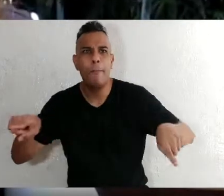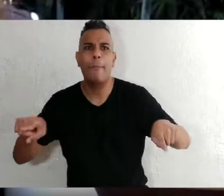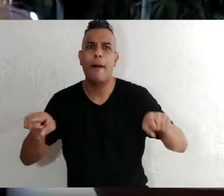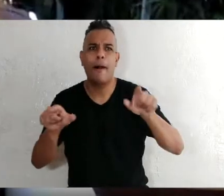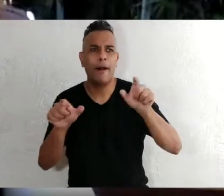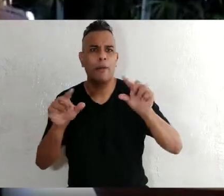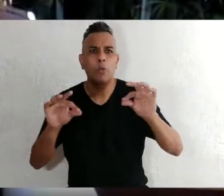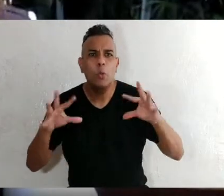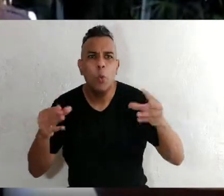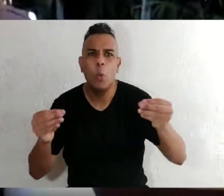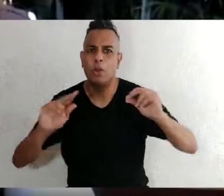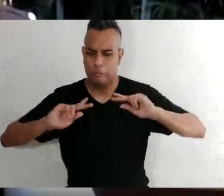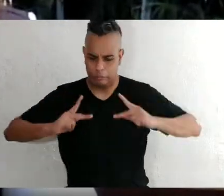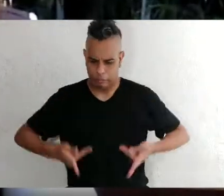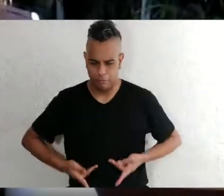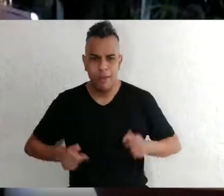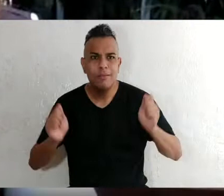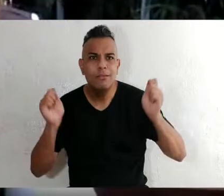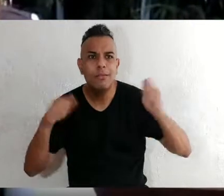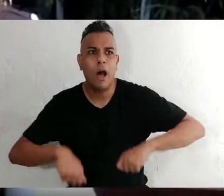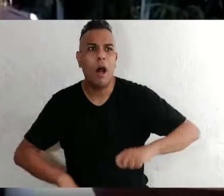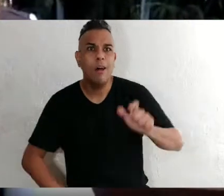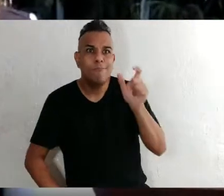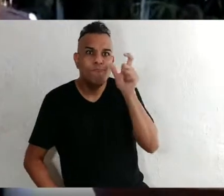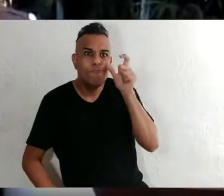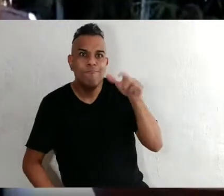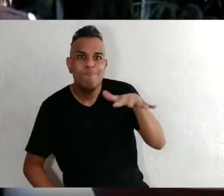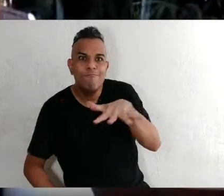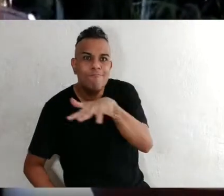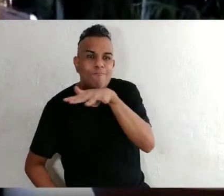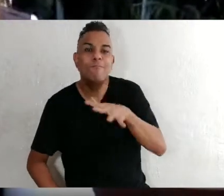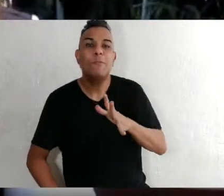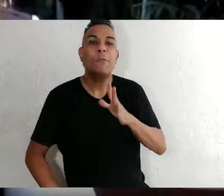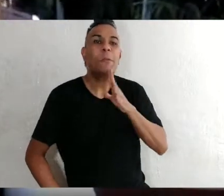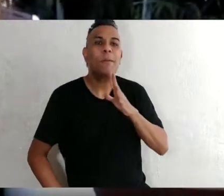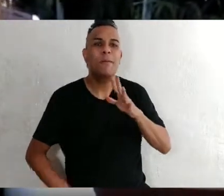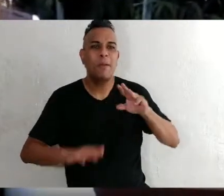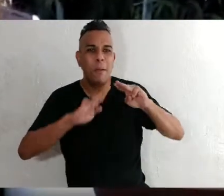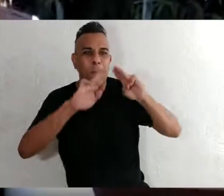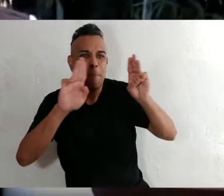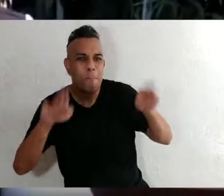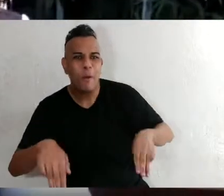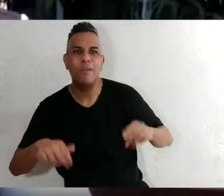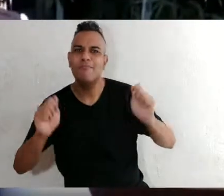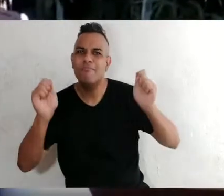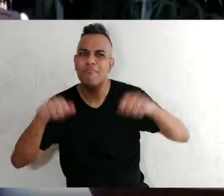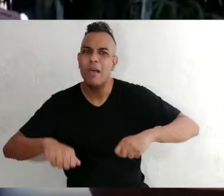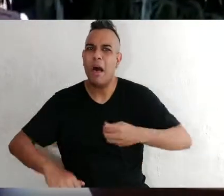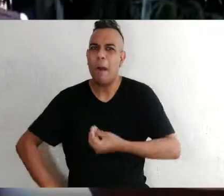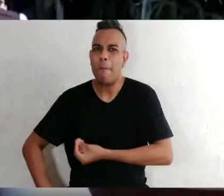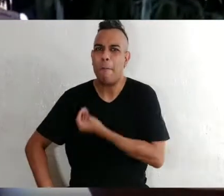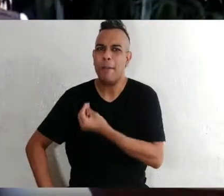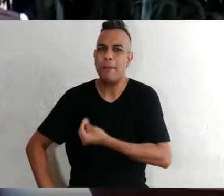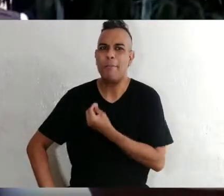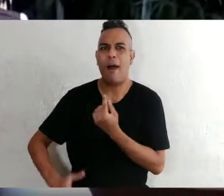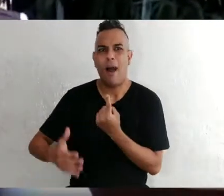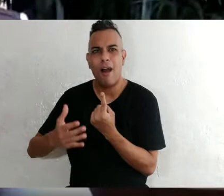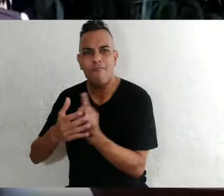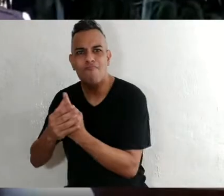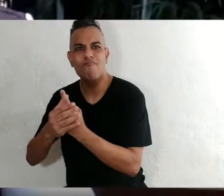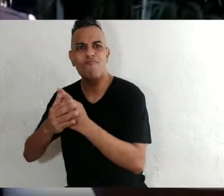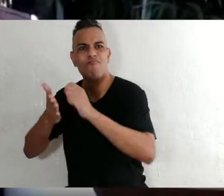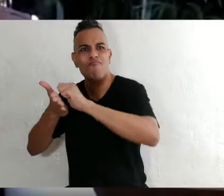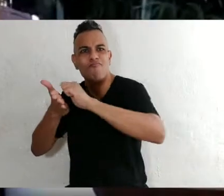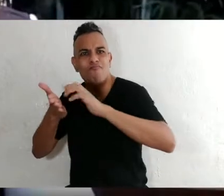dos públicos que podem e devem acessar, circular as nossas exposições e participar das nossas ações e atividades